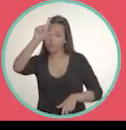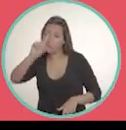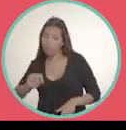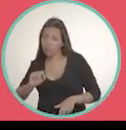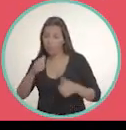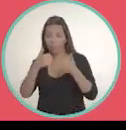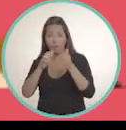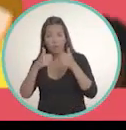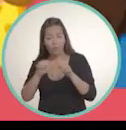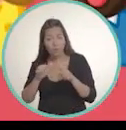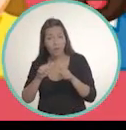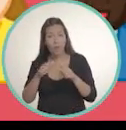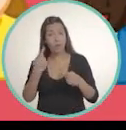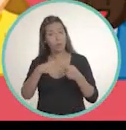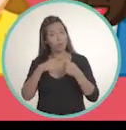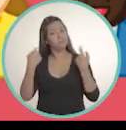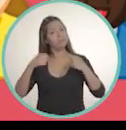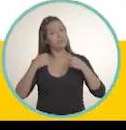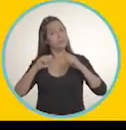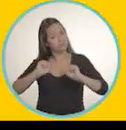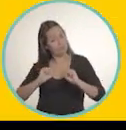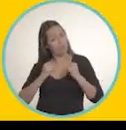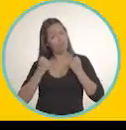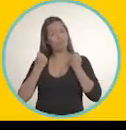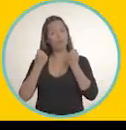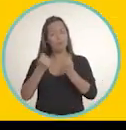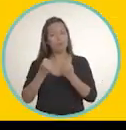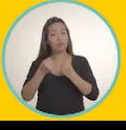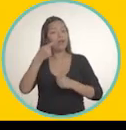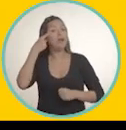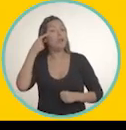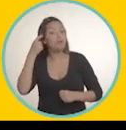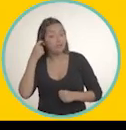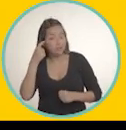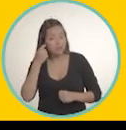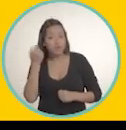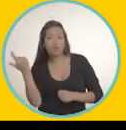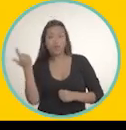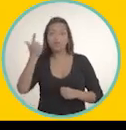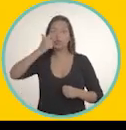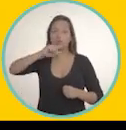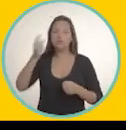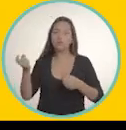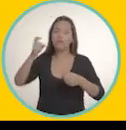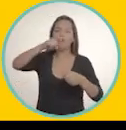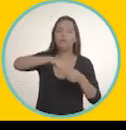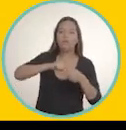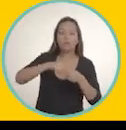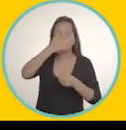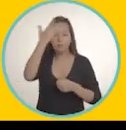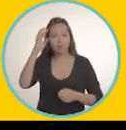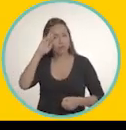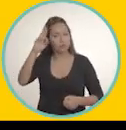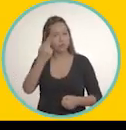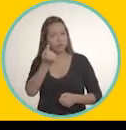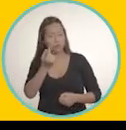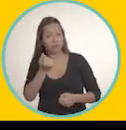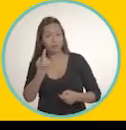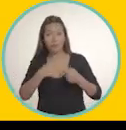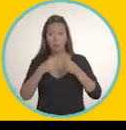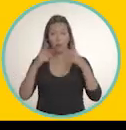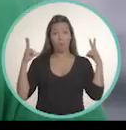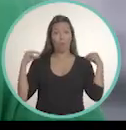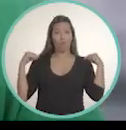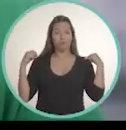de ônibus. O transporte tem que ser seguro. Por isso, o Freixo vai trazer de volta o trocador, para o motorista se preocupar apenas